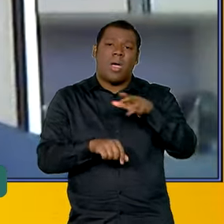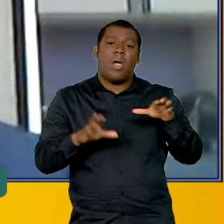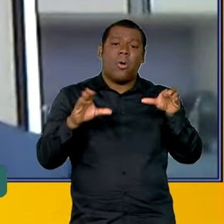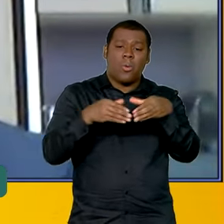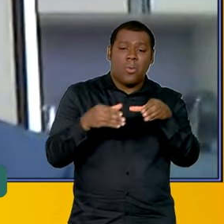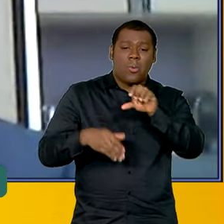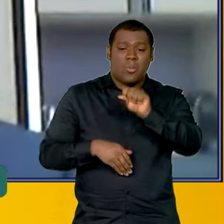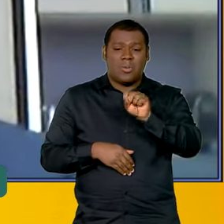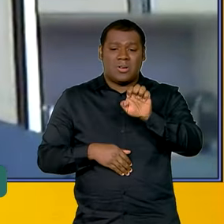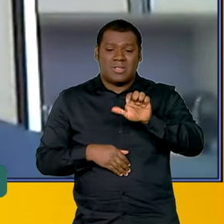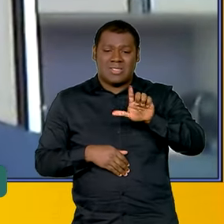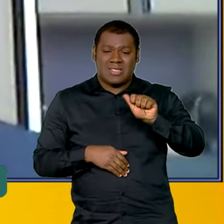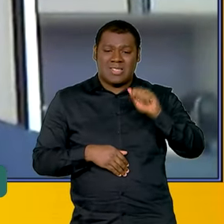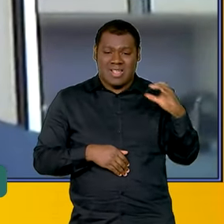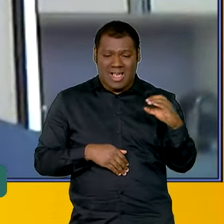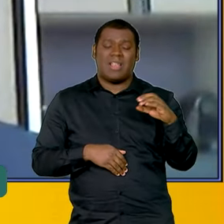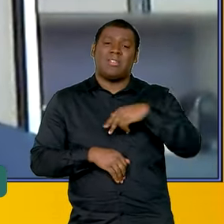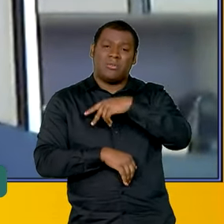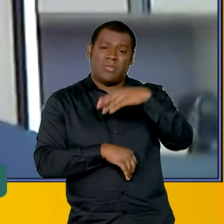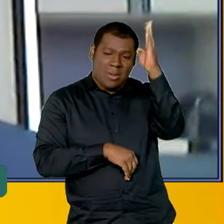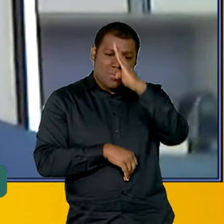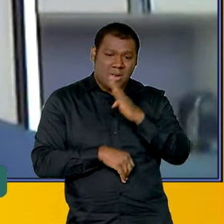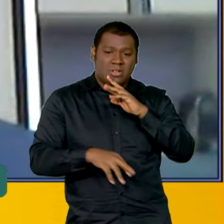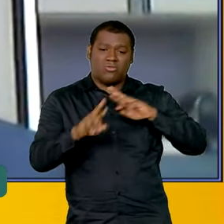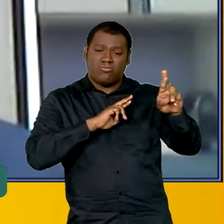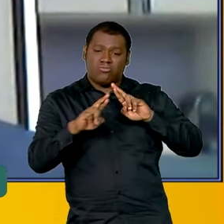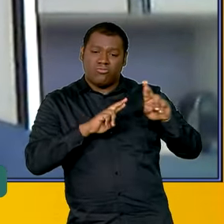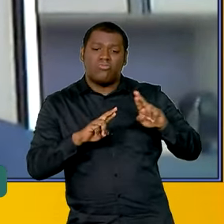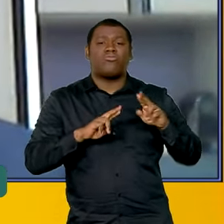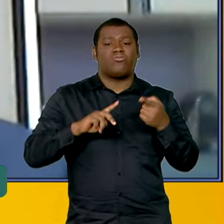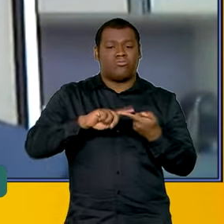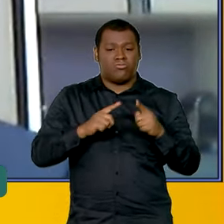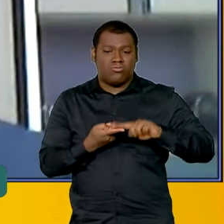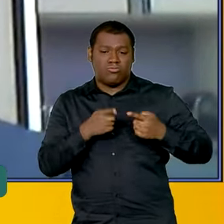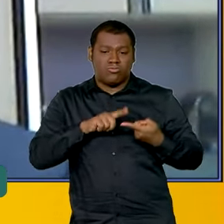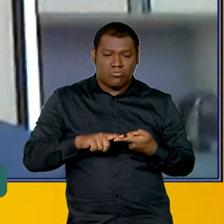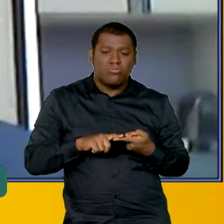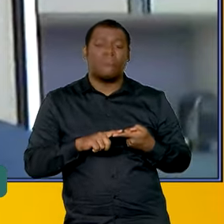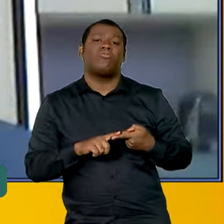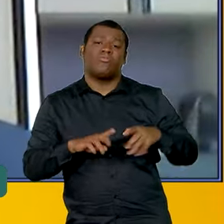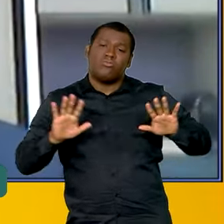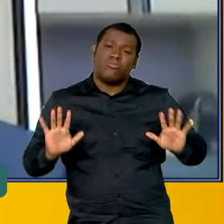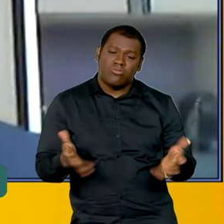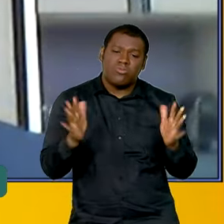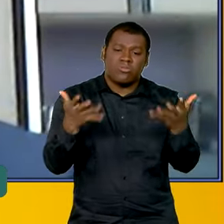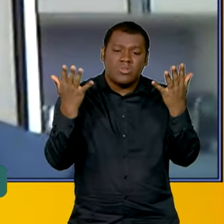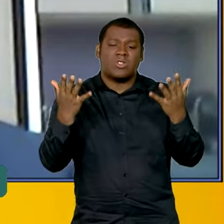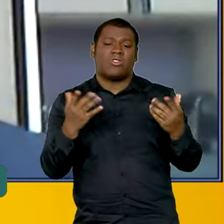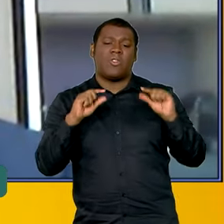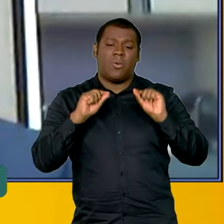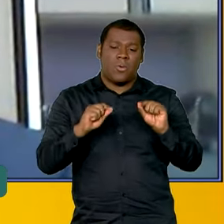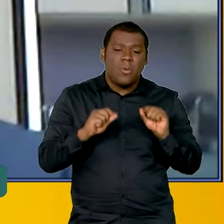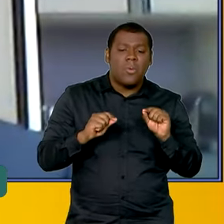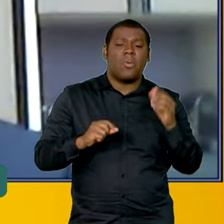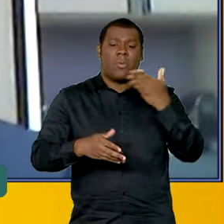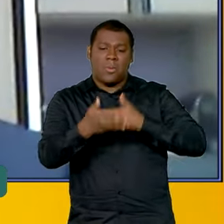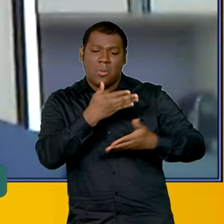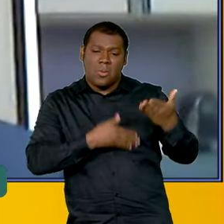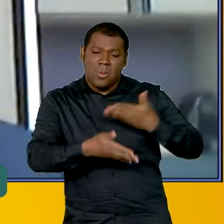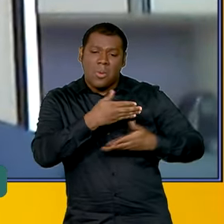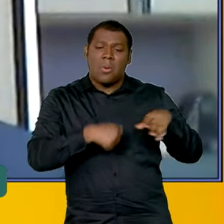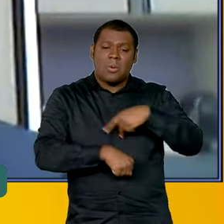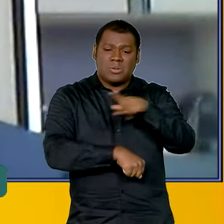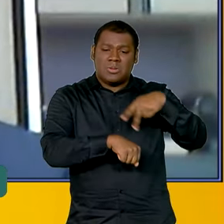tabuleiros, o Brasil vem se movendo, no sentido de promover cada vez mais a integração dos